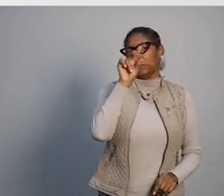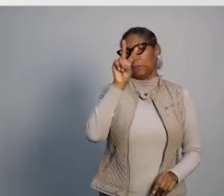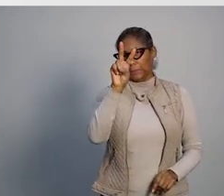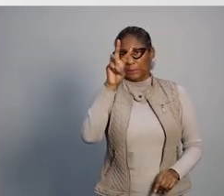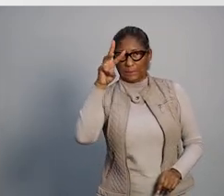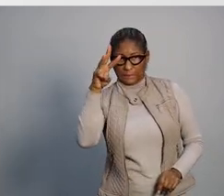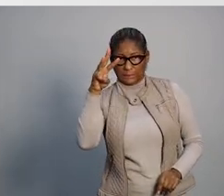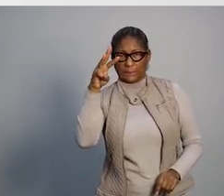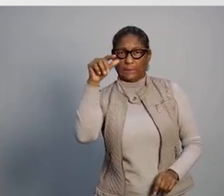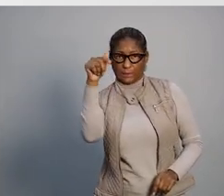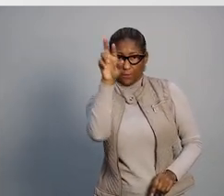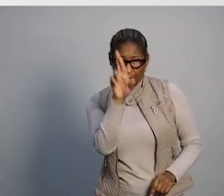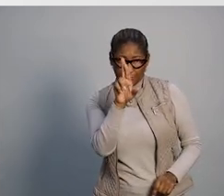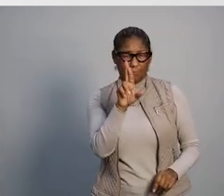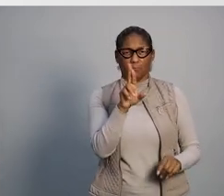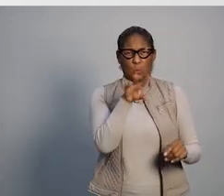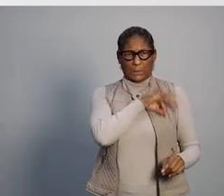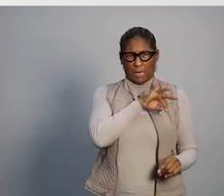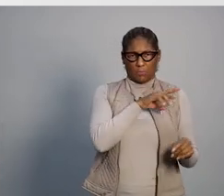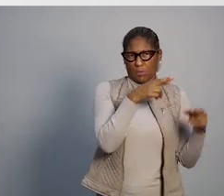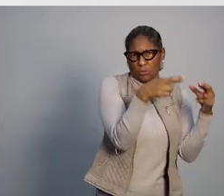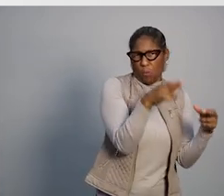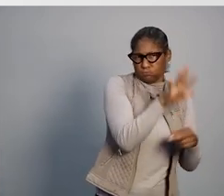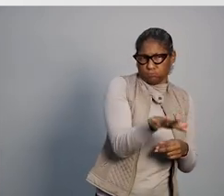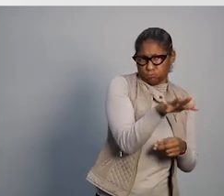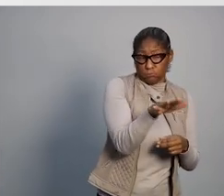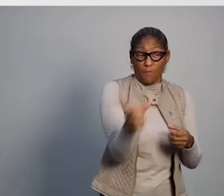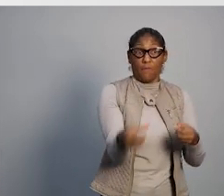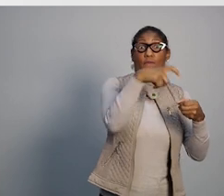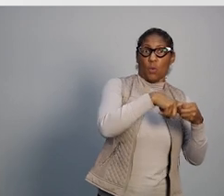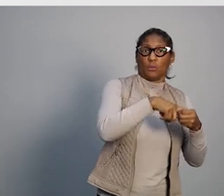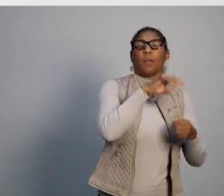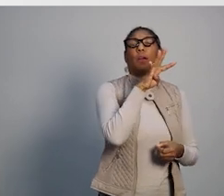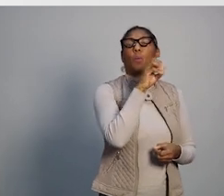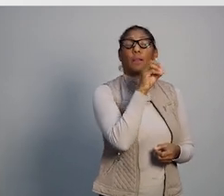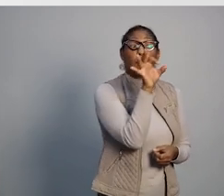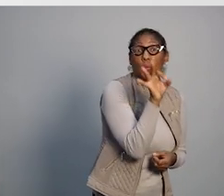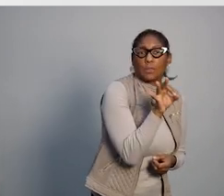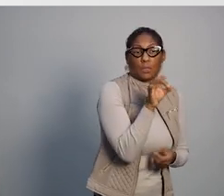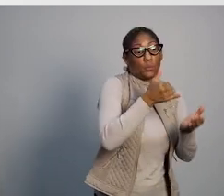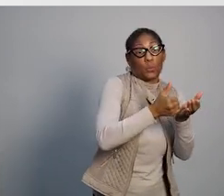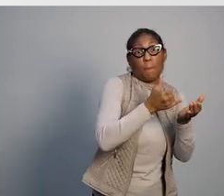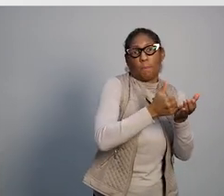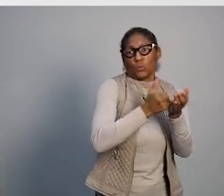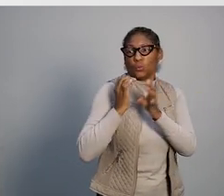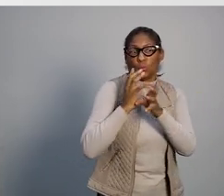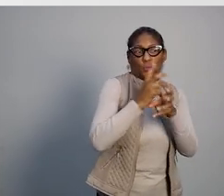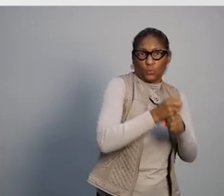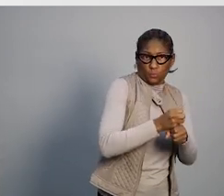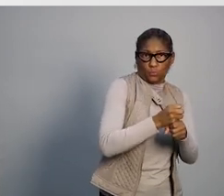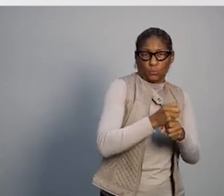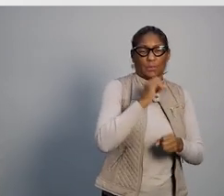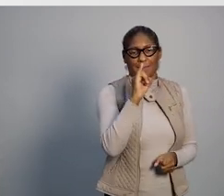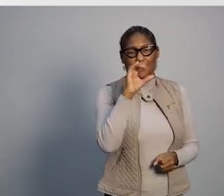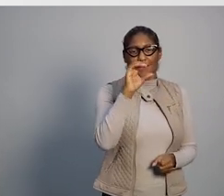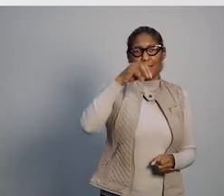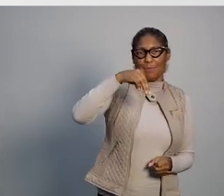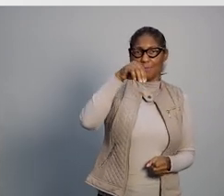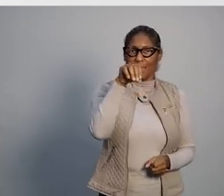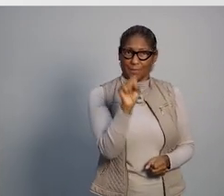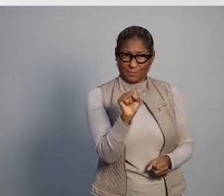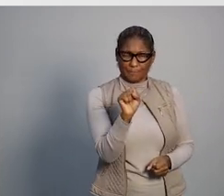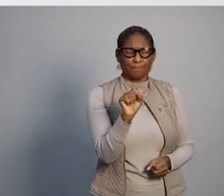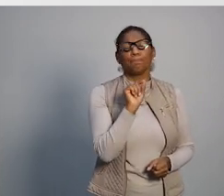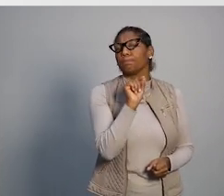.237, ou seja, um salário mínimo regional, vai receber a devolução de 40% do montante pago em